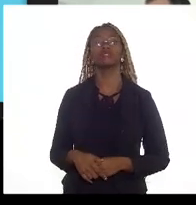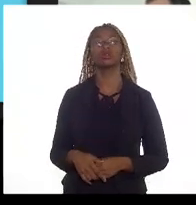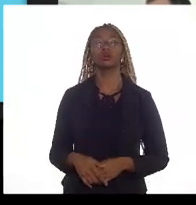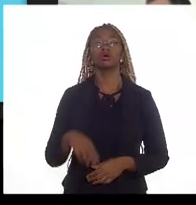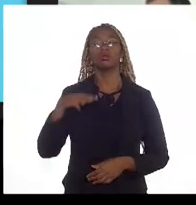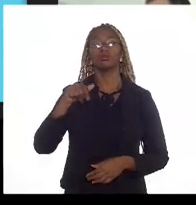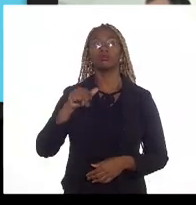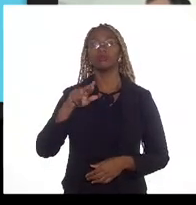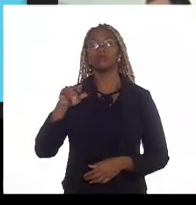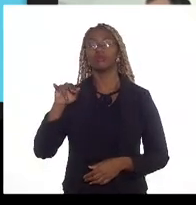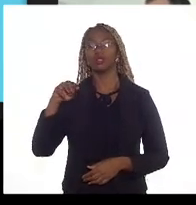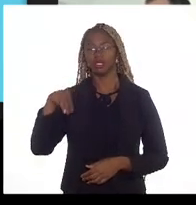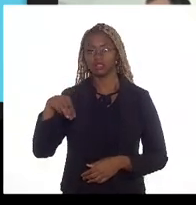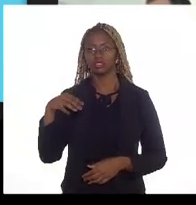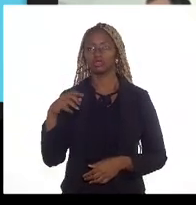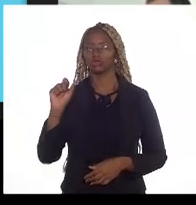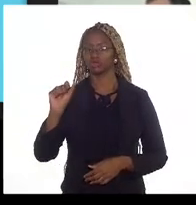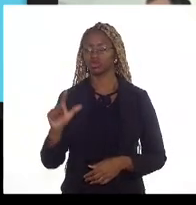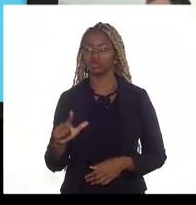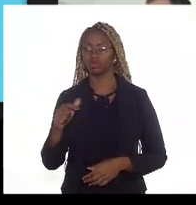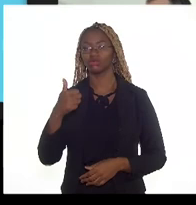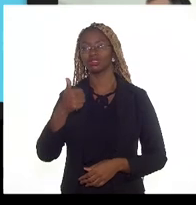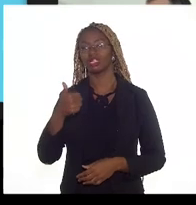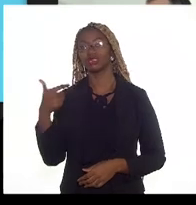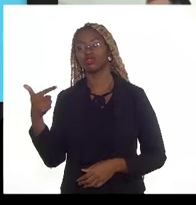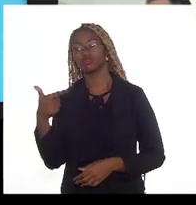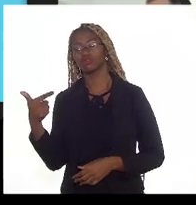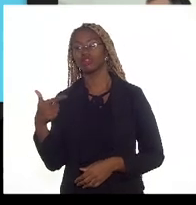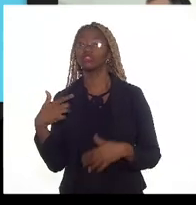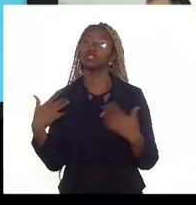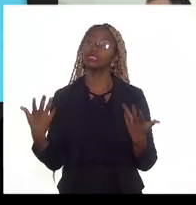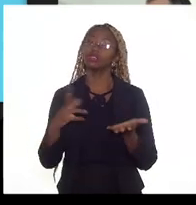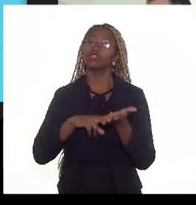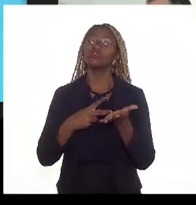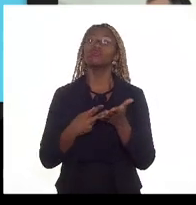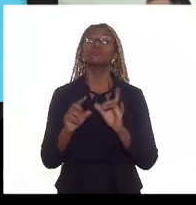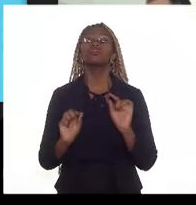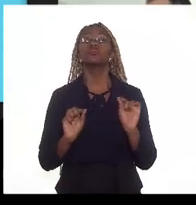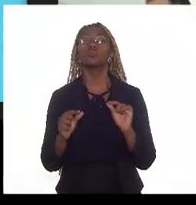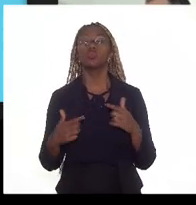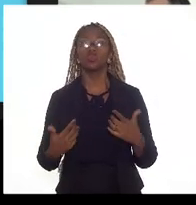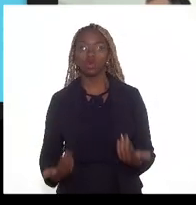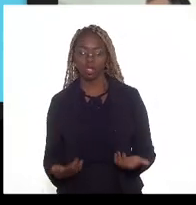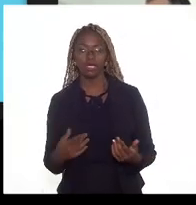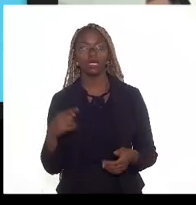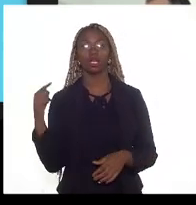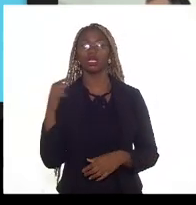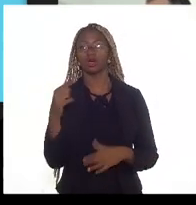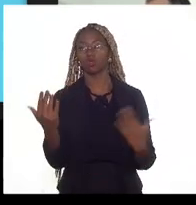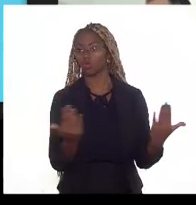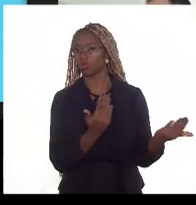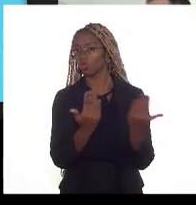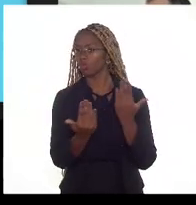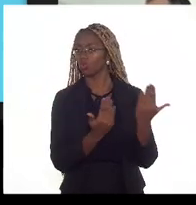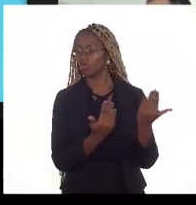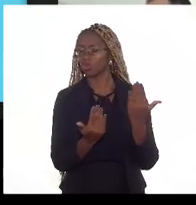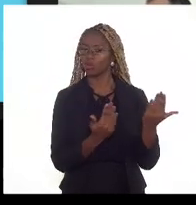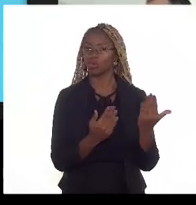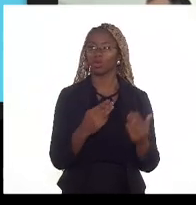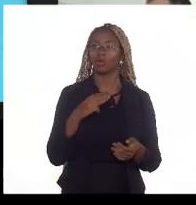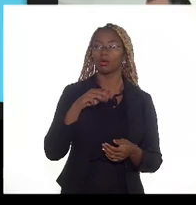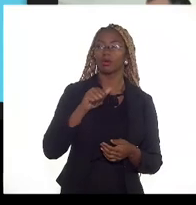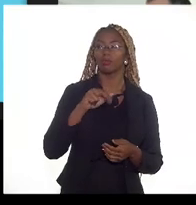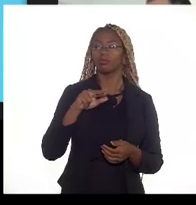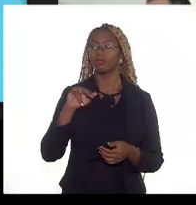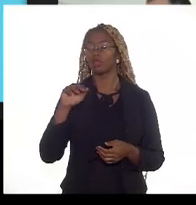esse número deu 122 isso significa que se eu comparar Marlin Sul